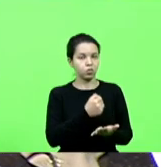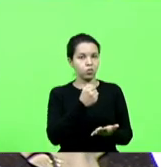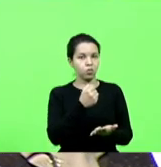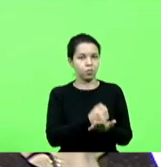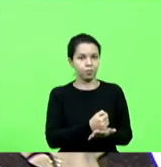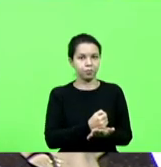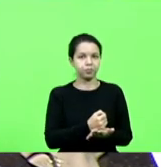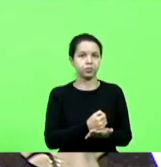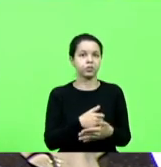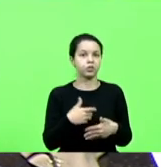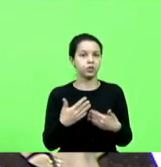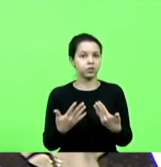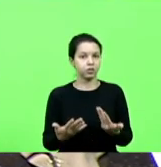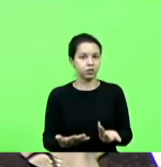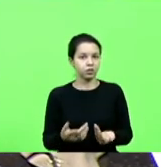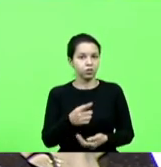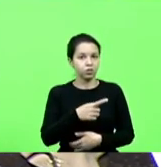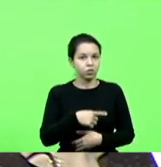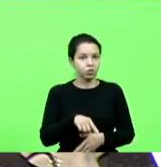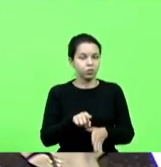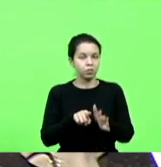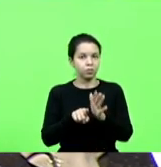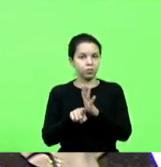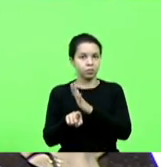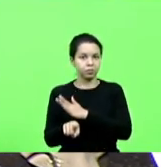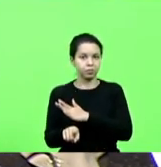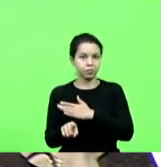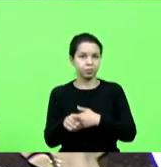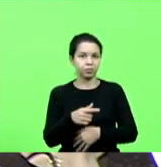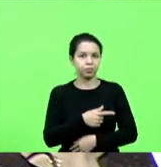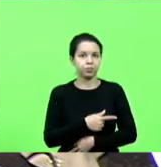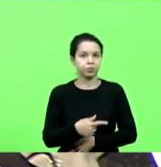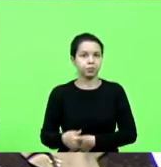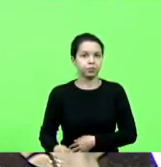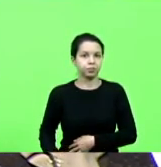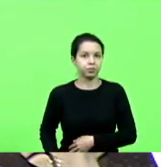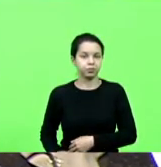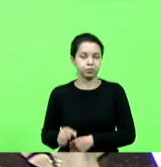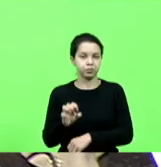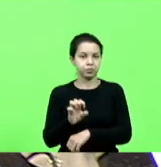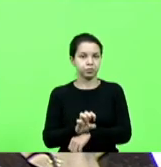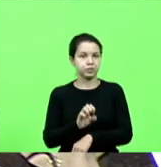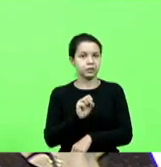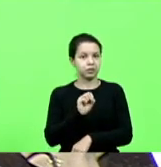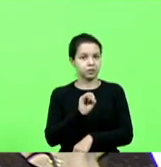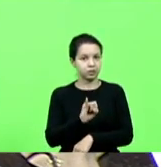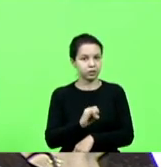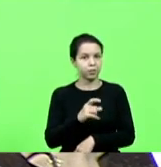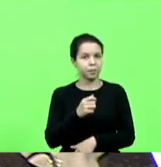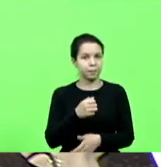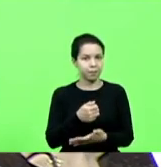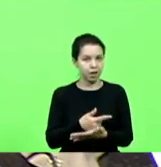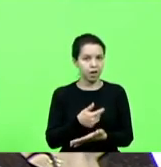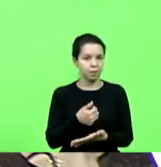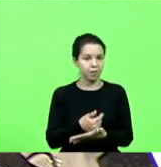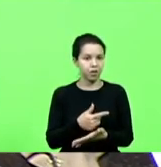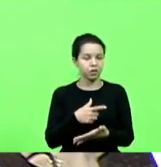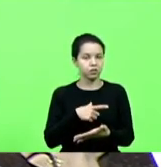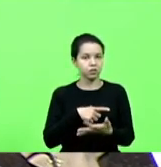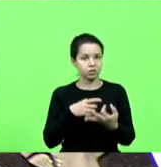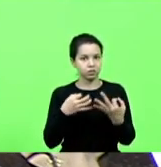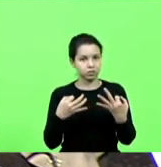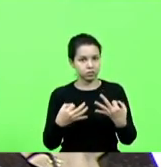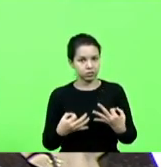Então, nós perguntamos para o Estado se está pagando, nós perguntamos